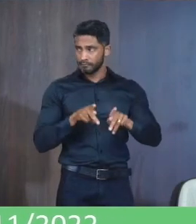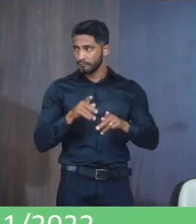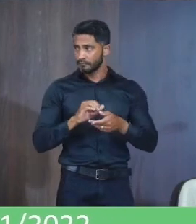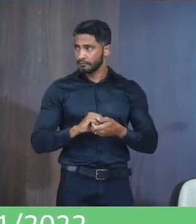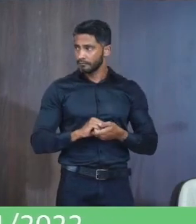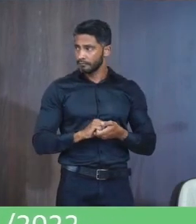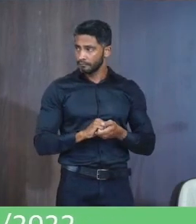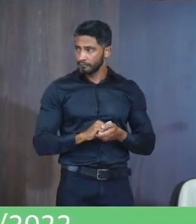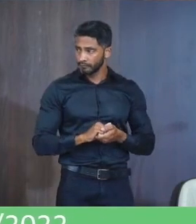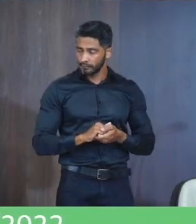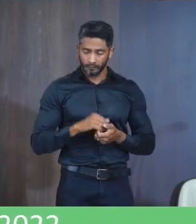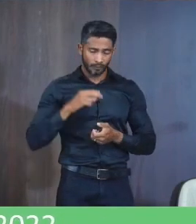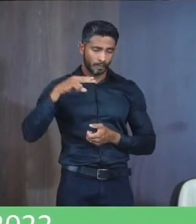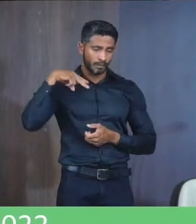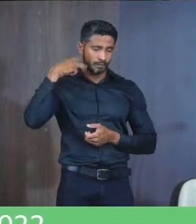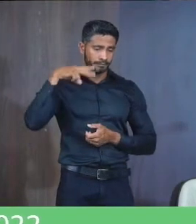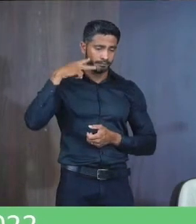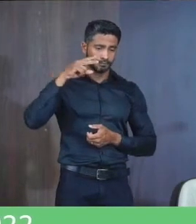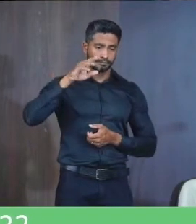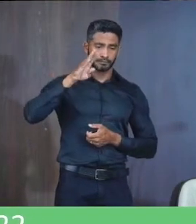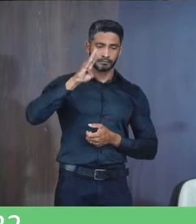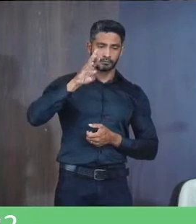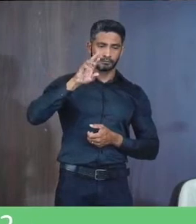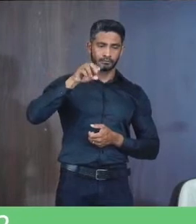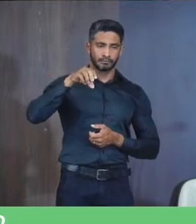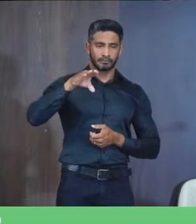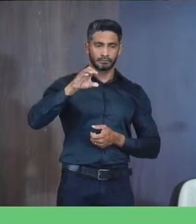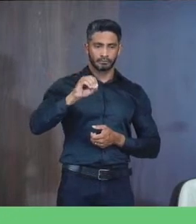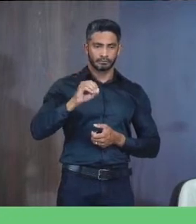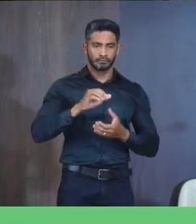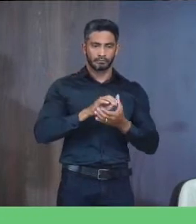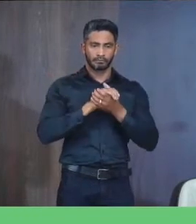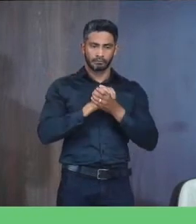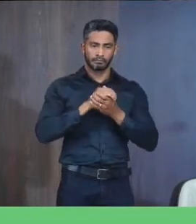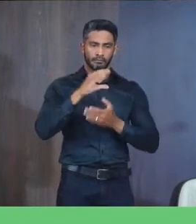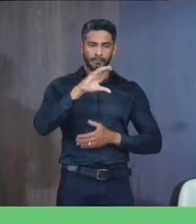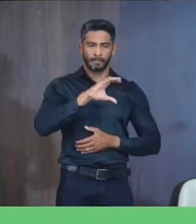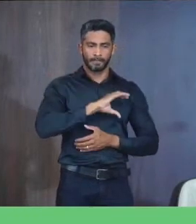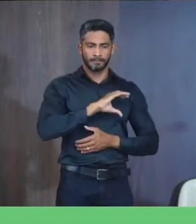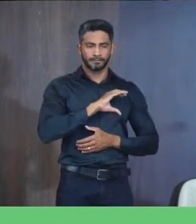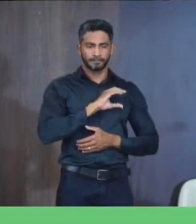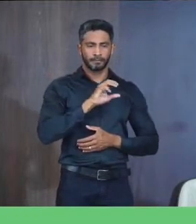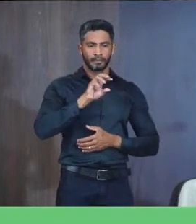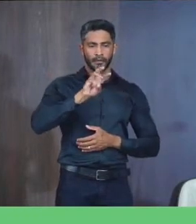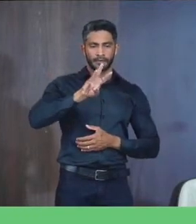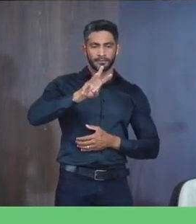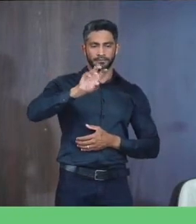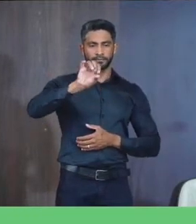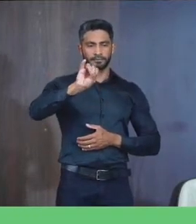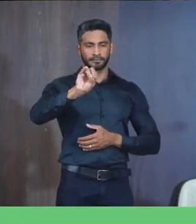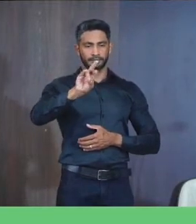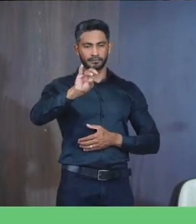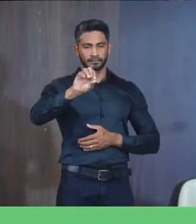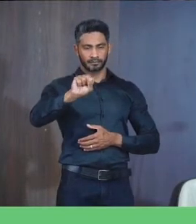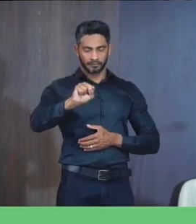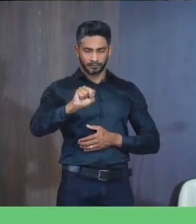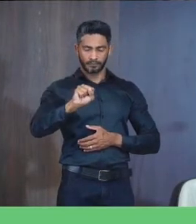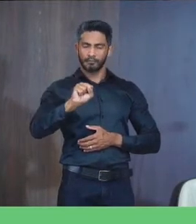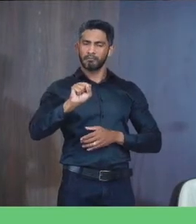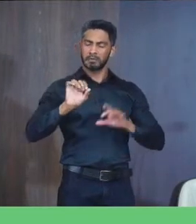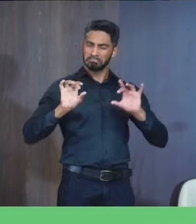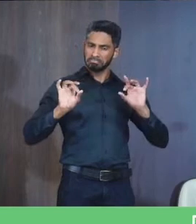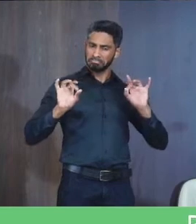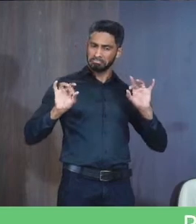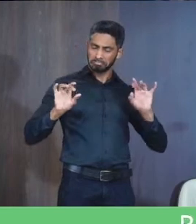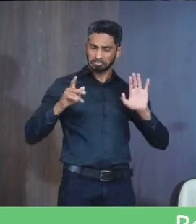Presidente Vereador Bruno Tenho essa Palavra Parabenizar O colega O Iris Pelo Excelente